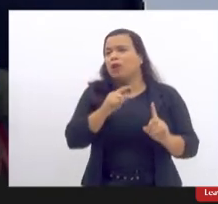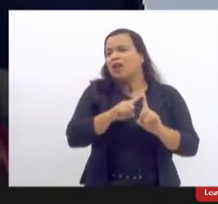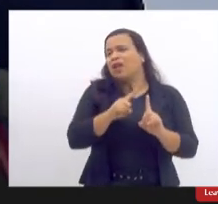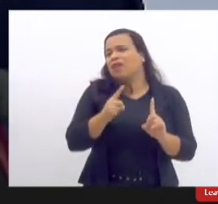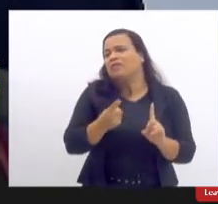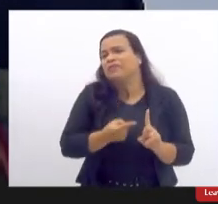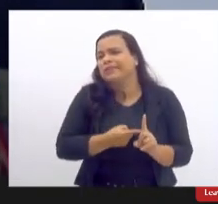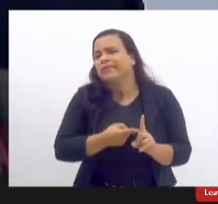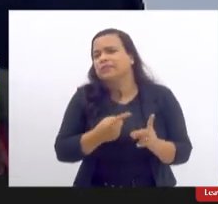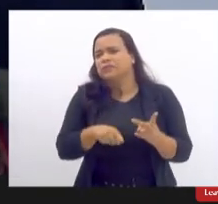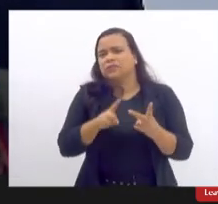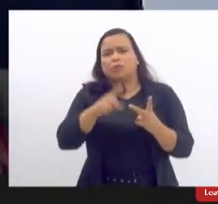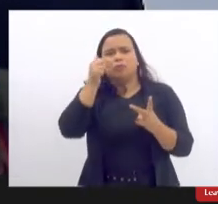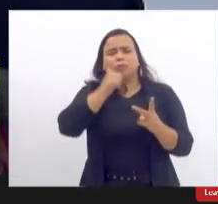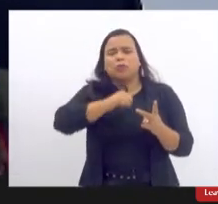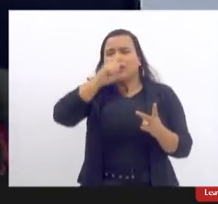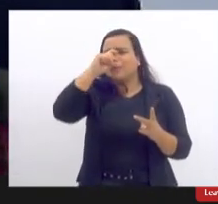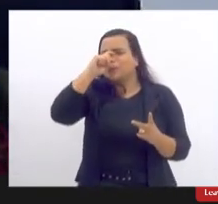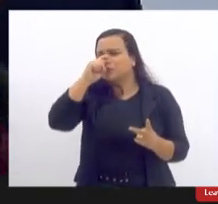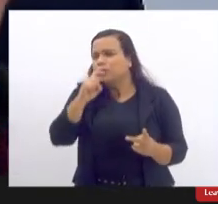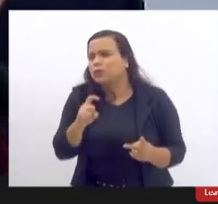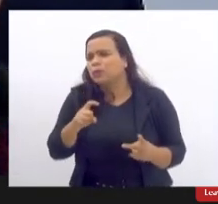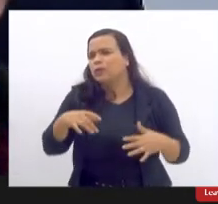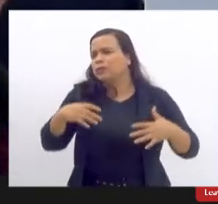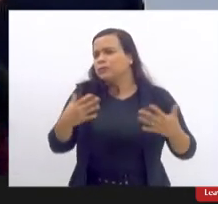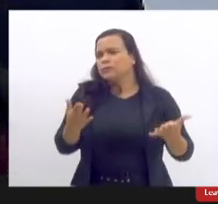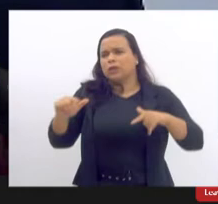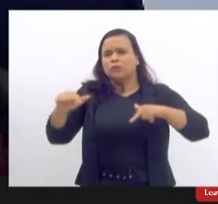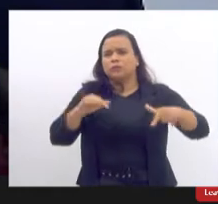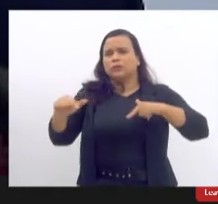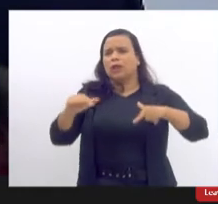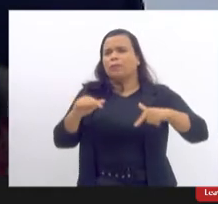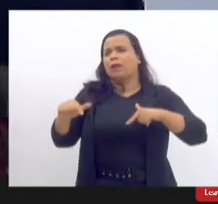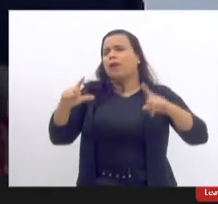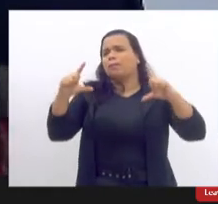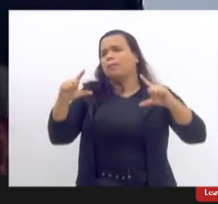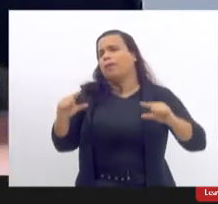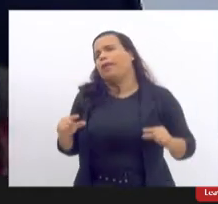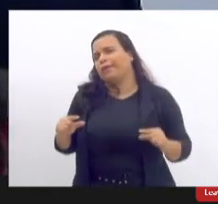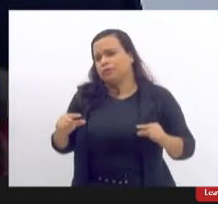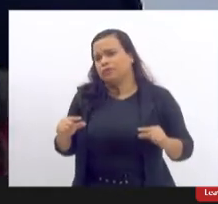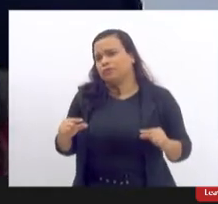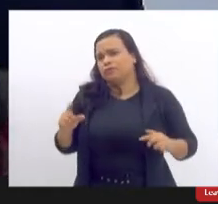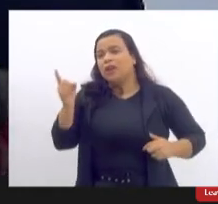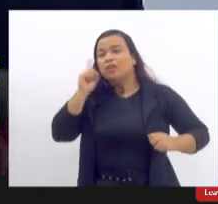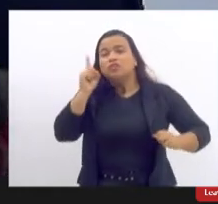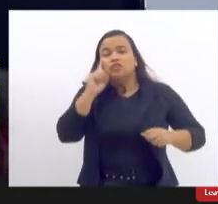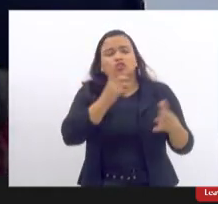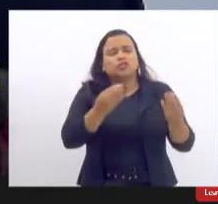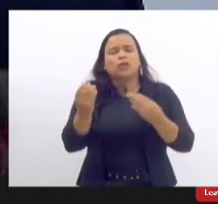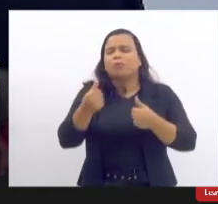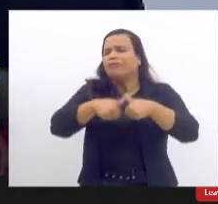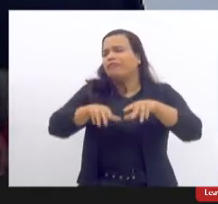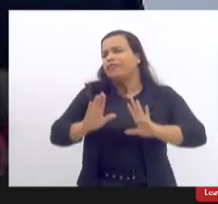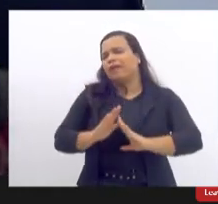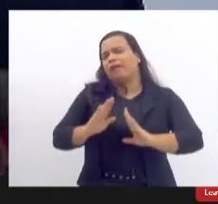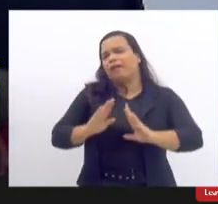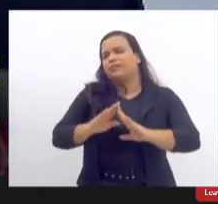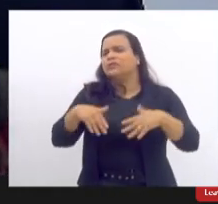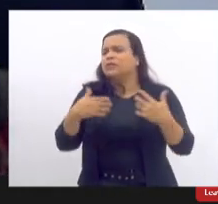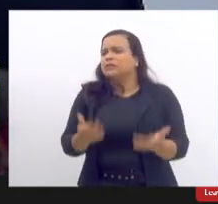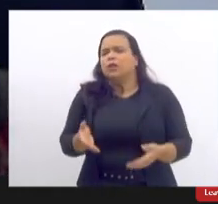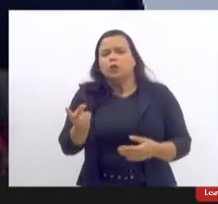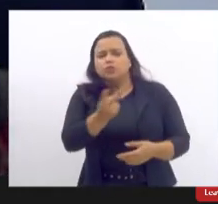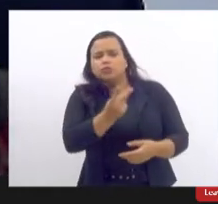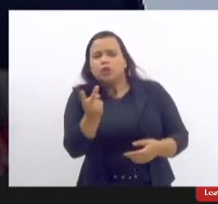as mulheres menstruam portanto trabalham menos dias e portanto não caberia esse princípio